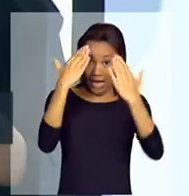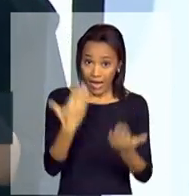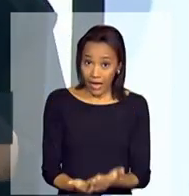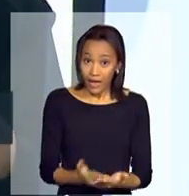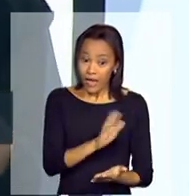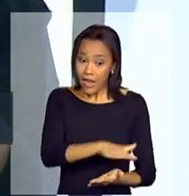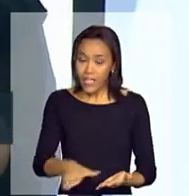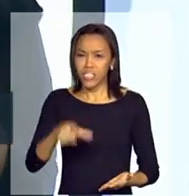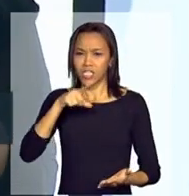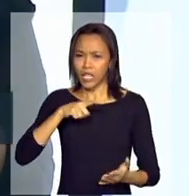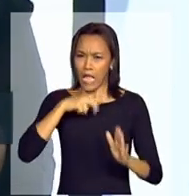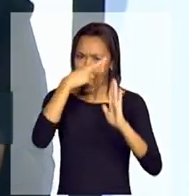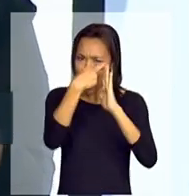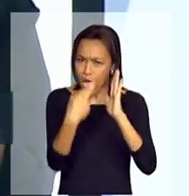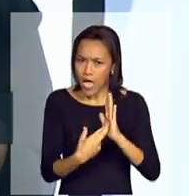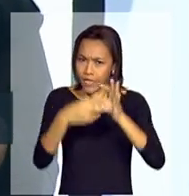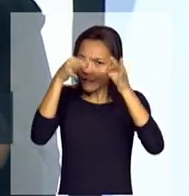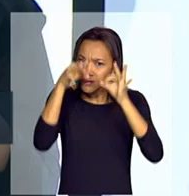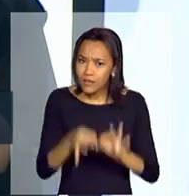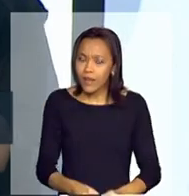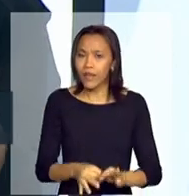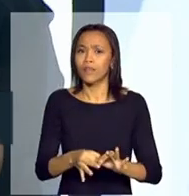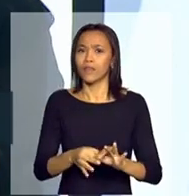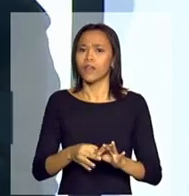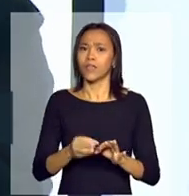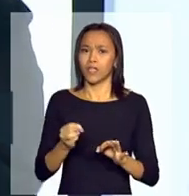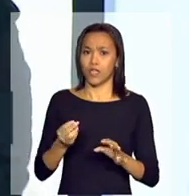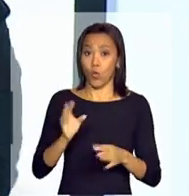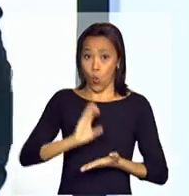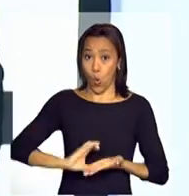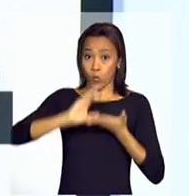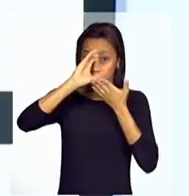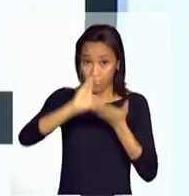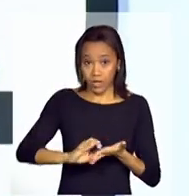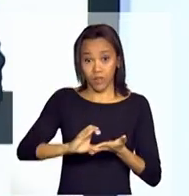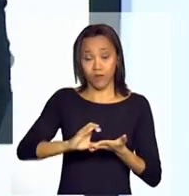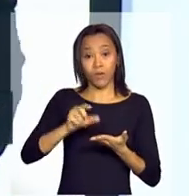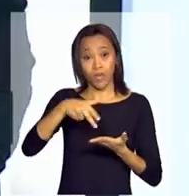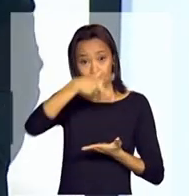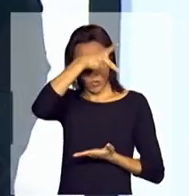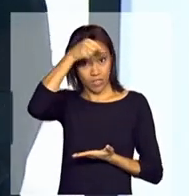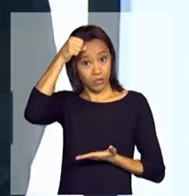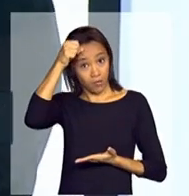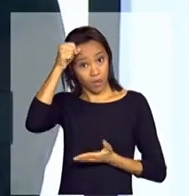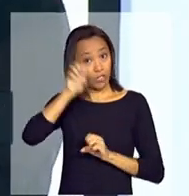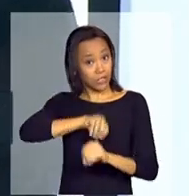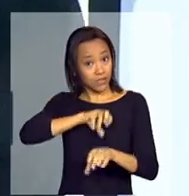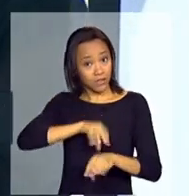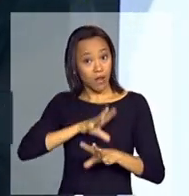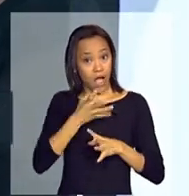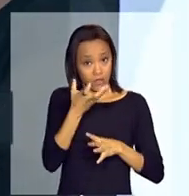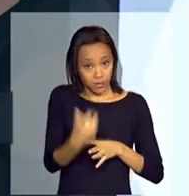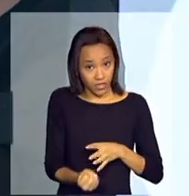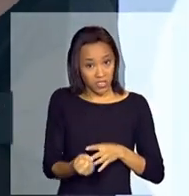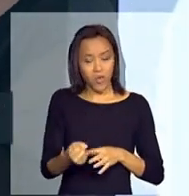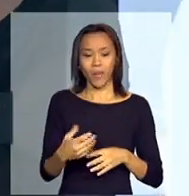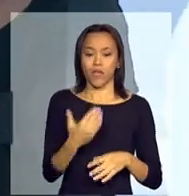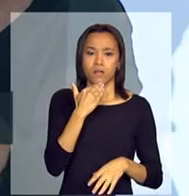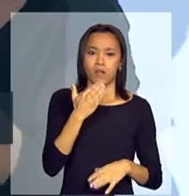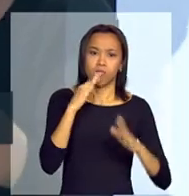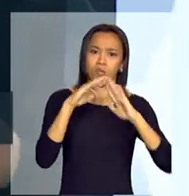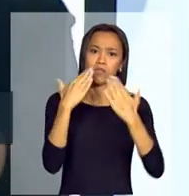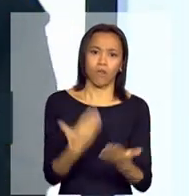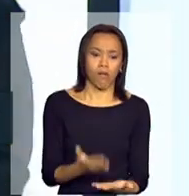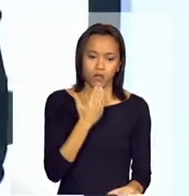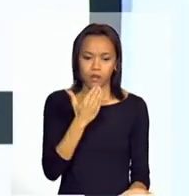claramente acertados e reconhecidos pelo Conselho Municipal de Educação. Portanto, nós não queremos espaços desqualificados para a criança